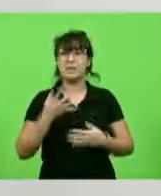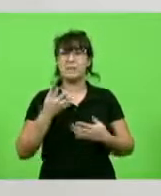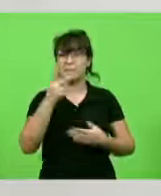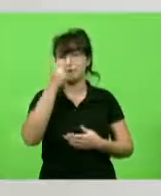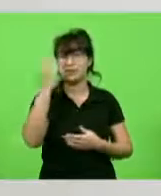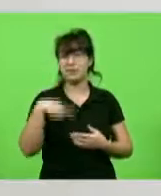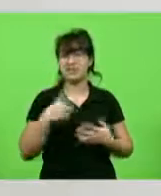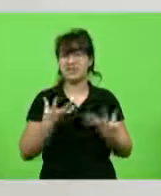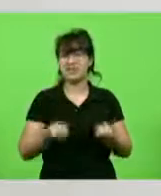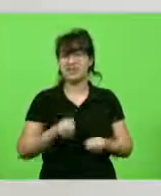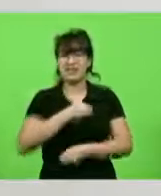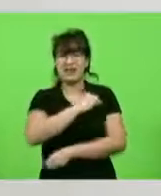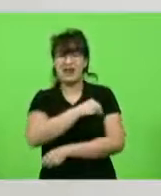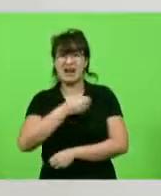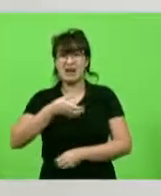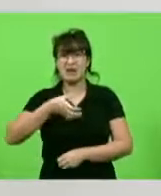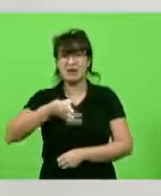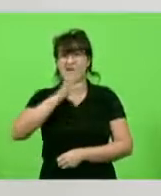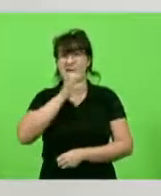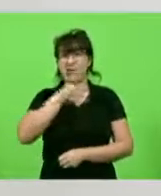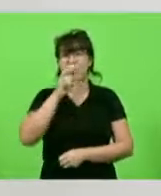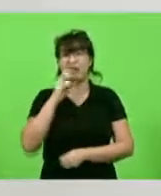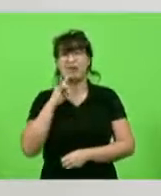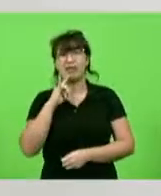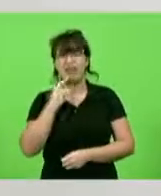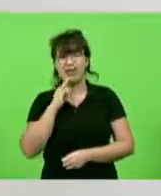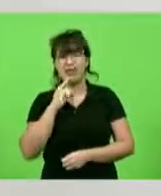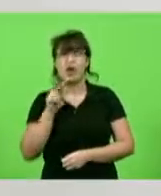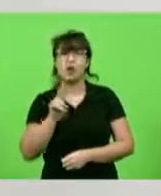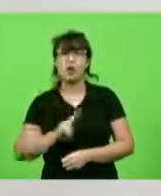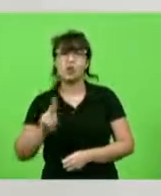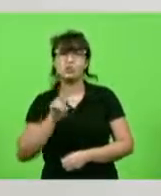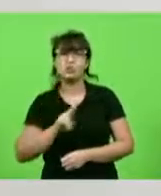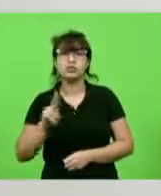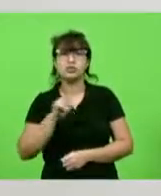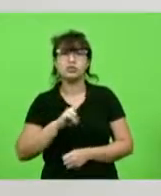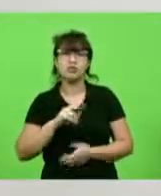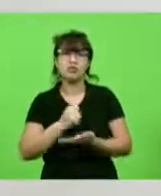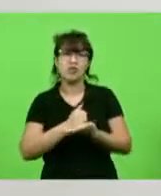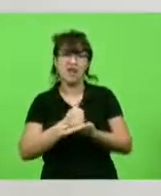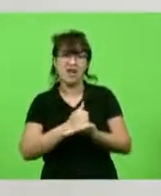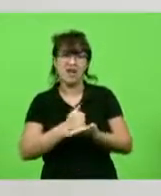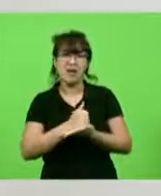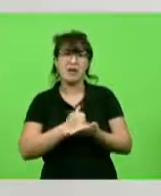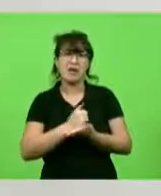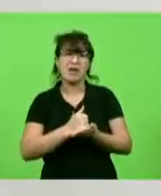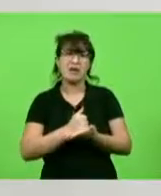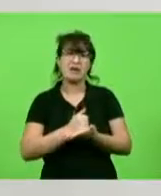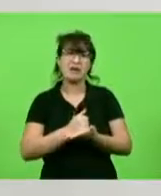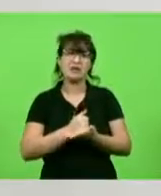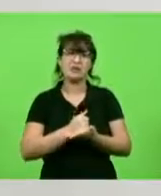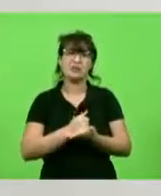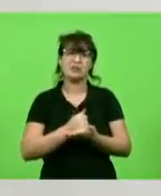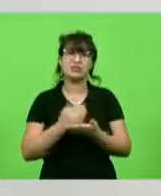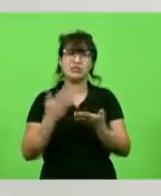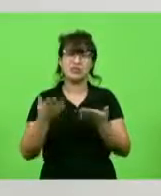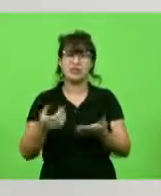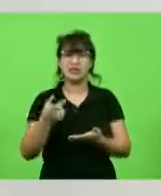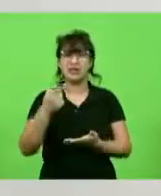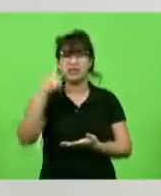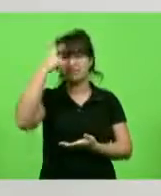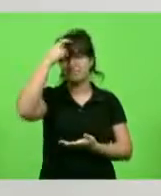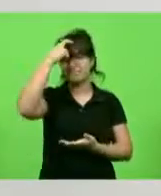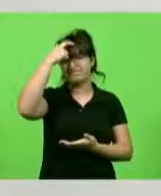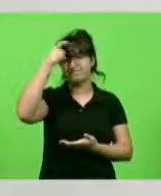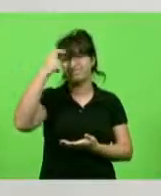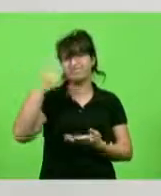a utilizar de medicamentos de taja preta, os famosos, faixa preta que a fala, não vou falar o nome comercial deles, mas isso